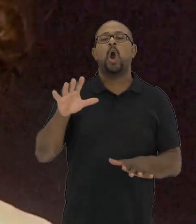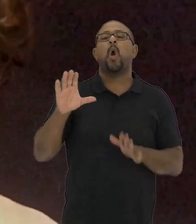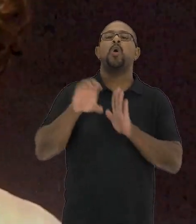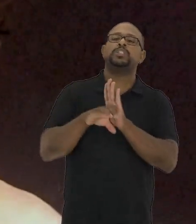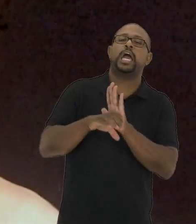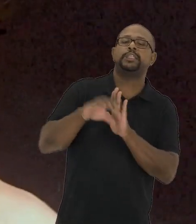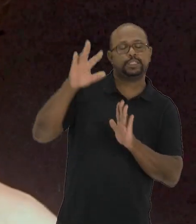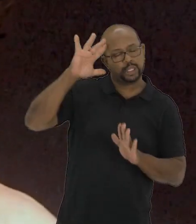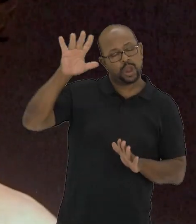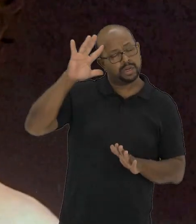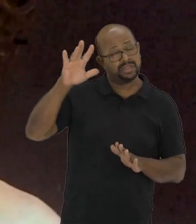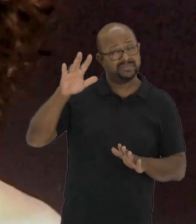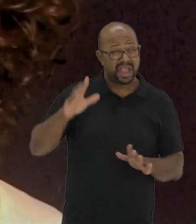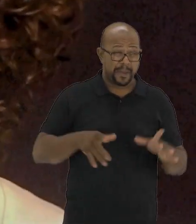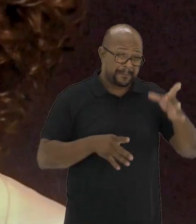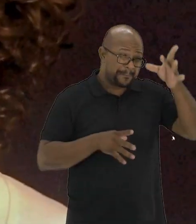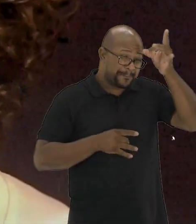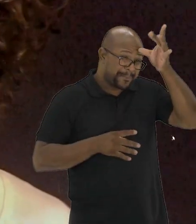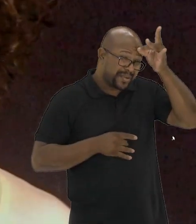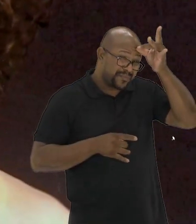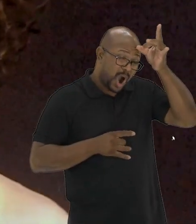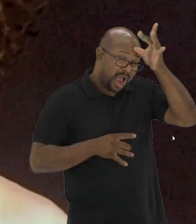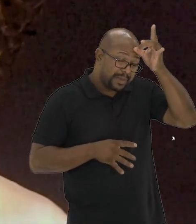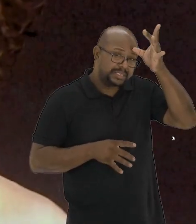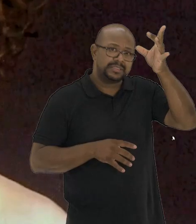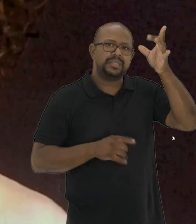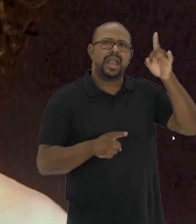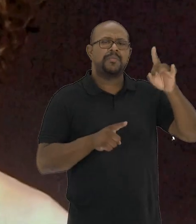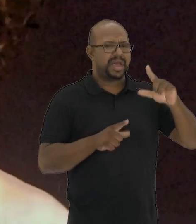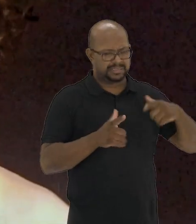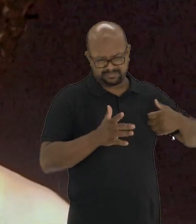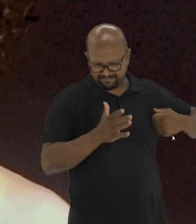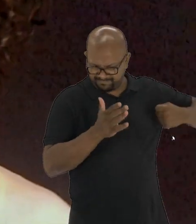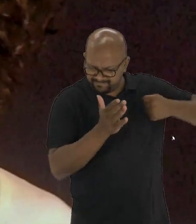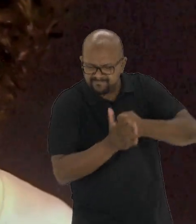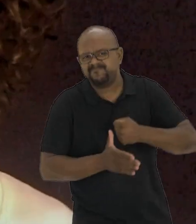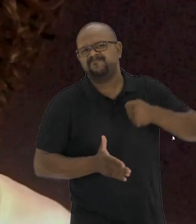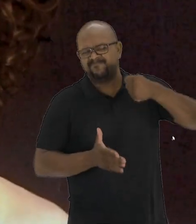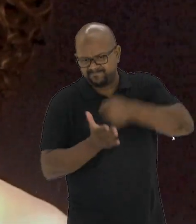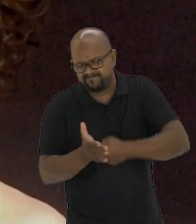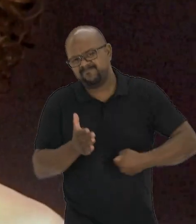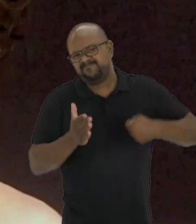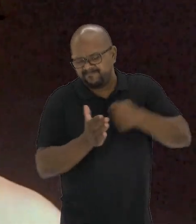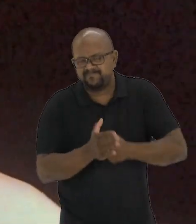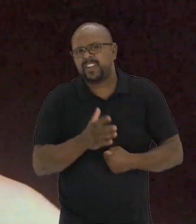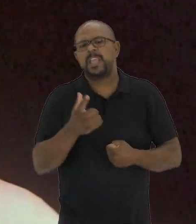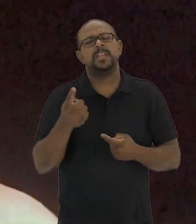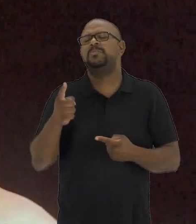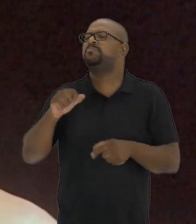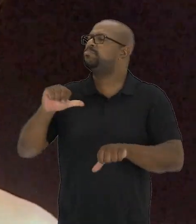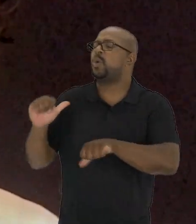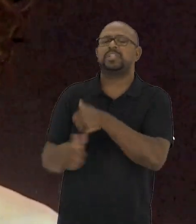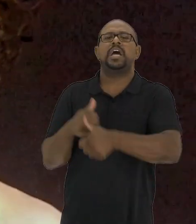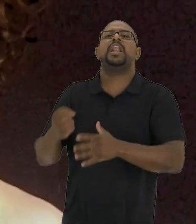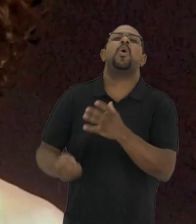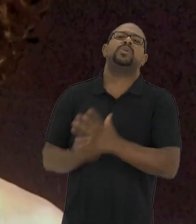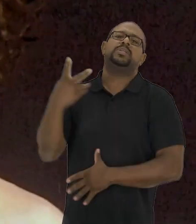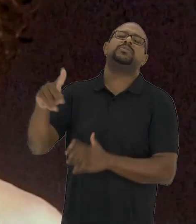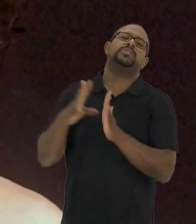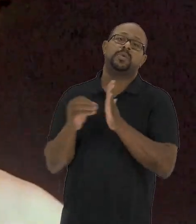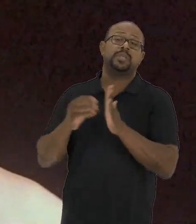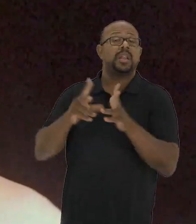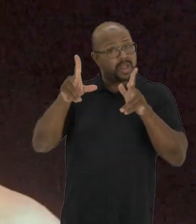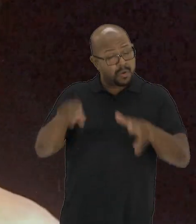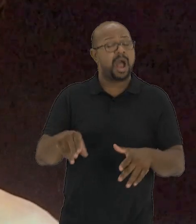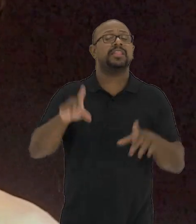conceitualizada, teorizada, e a performance surge como uma área justamente de enfrentamento e de desconstrução a esses